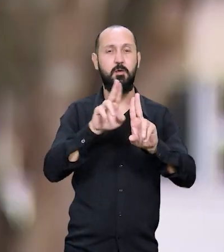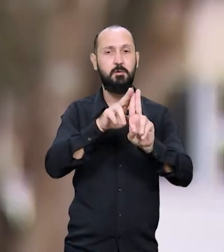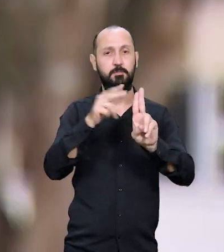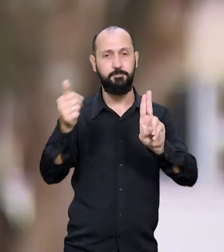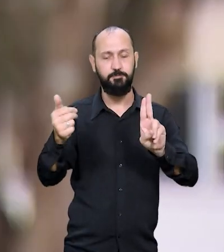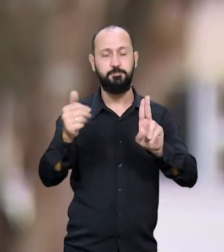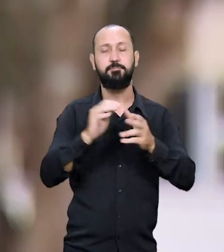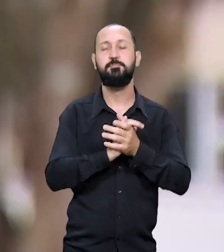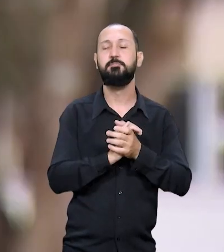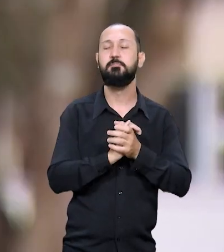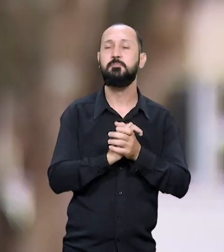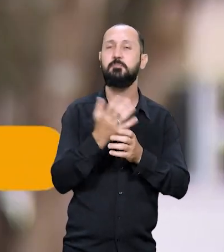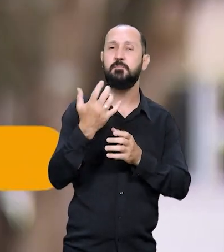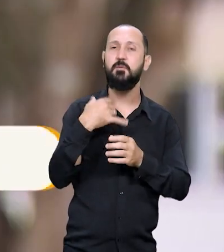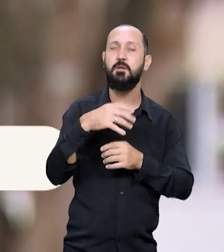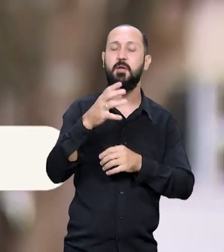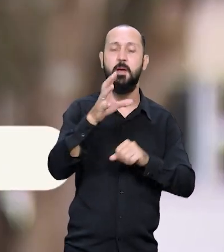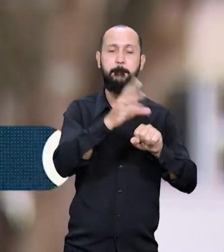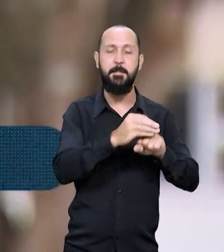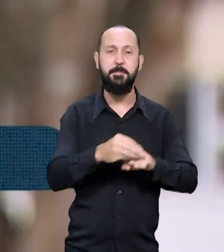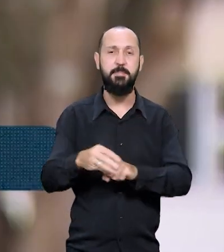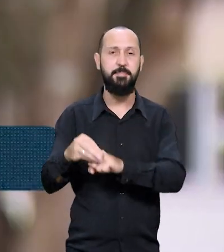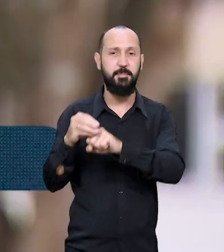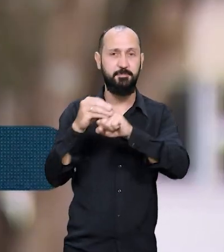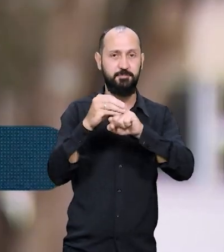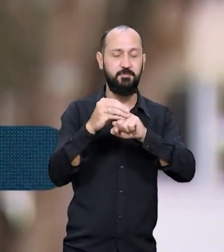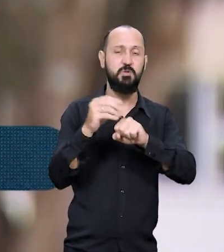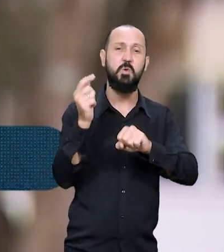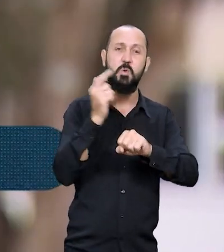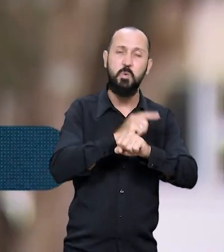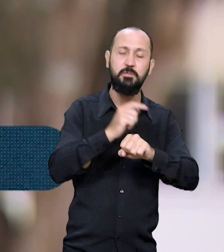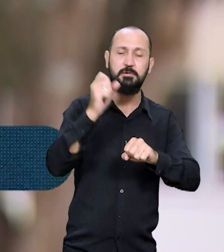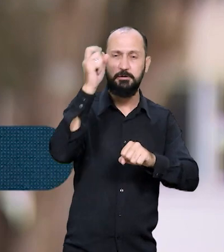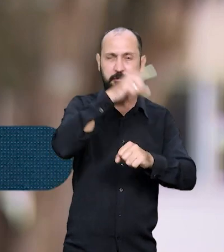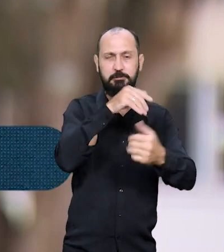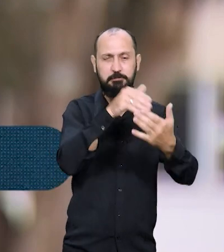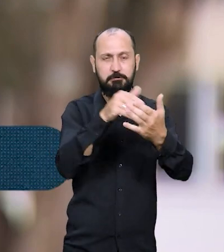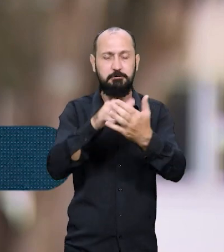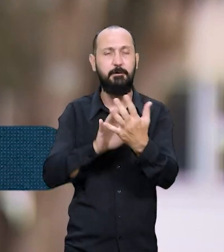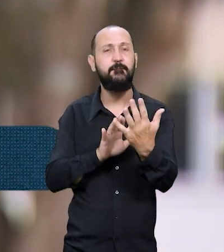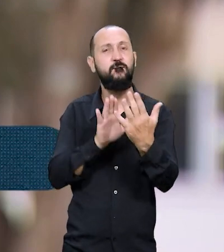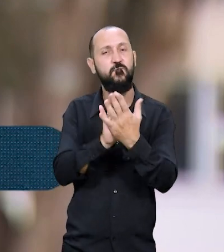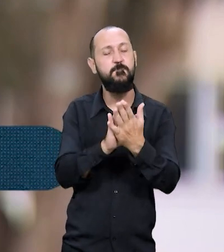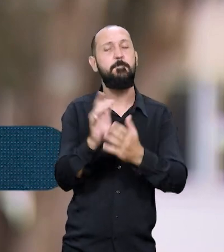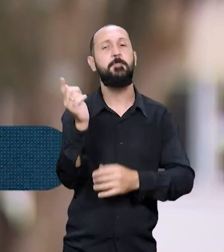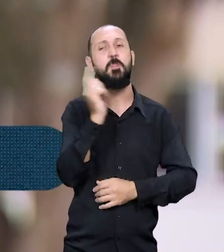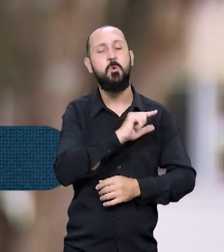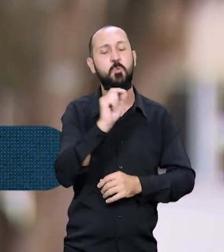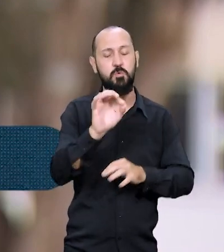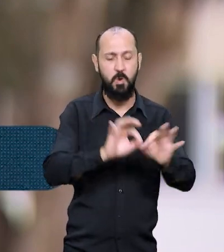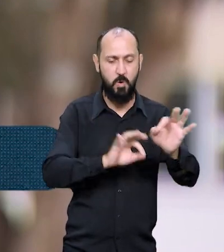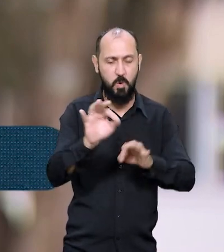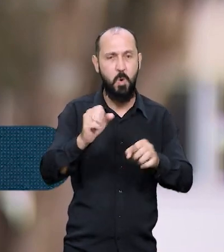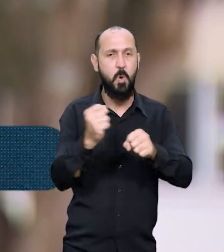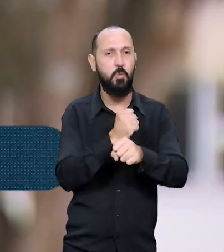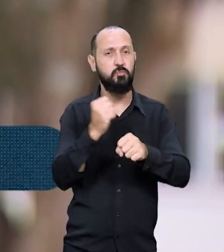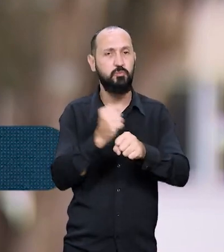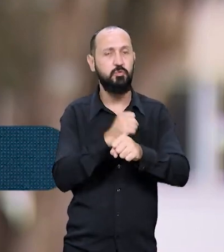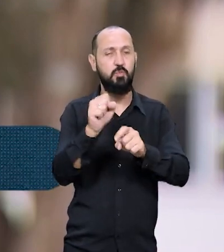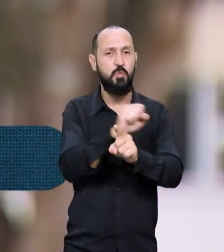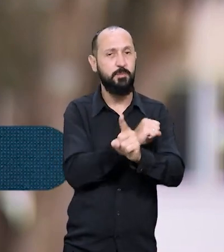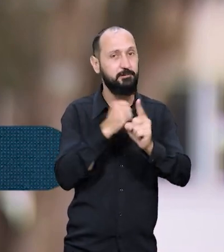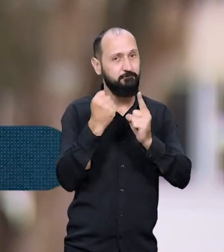buscamos conhecimentos para que a gente possa enfrentar os desafios, para que a gente possa construir uma sociedade